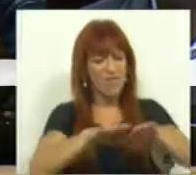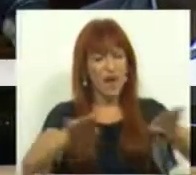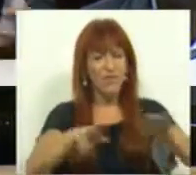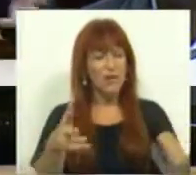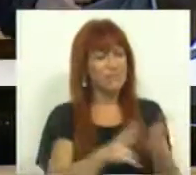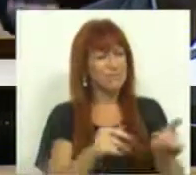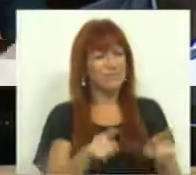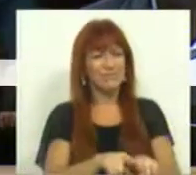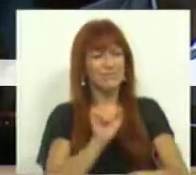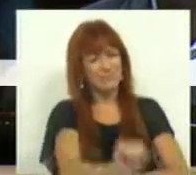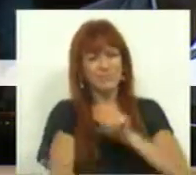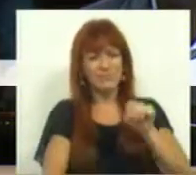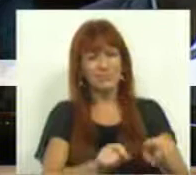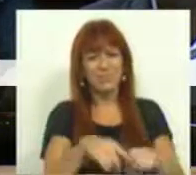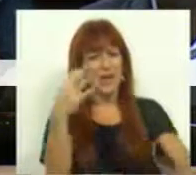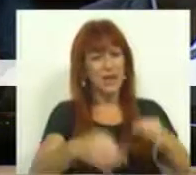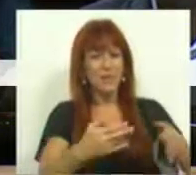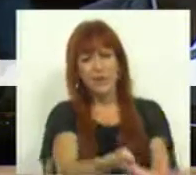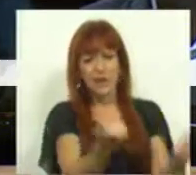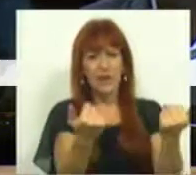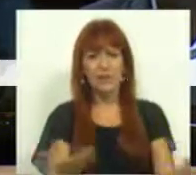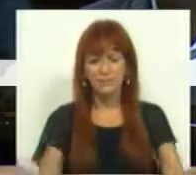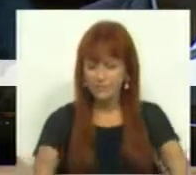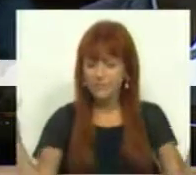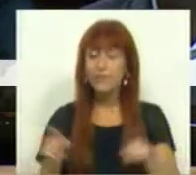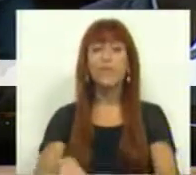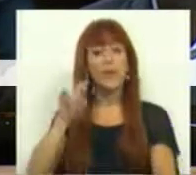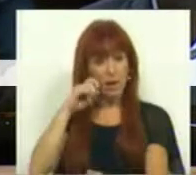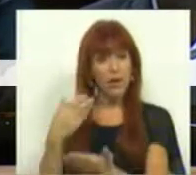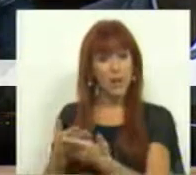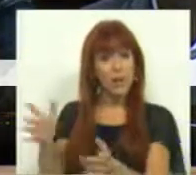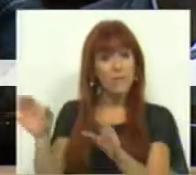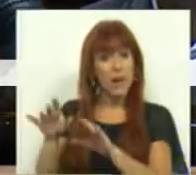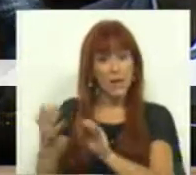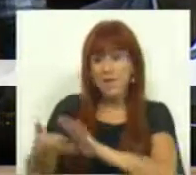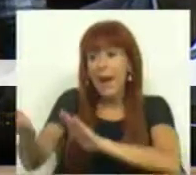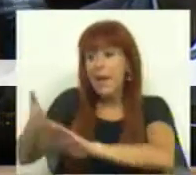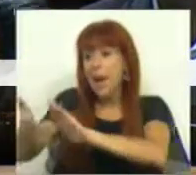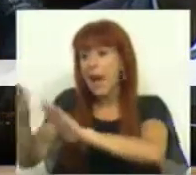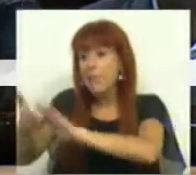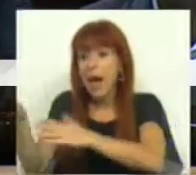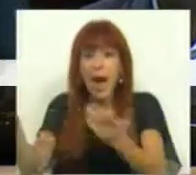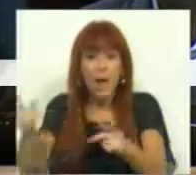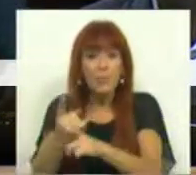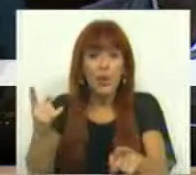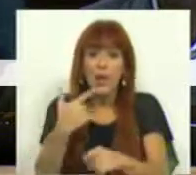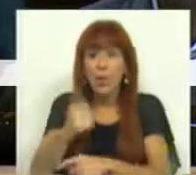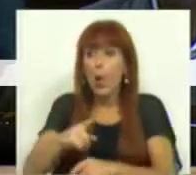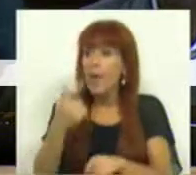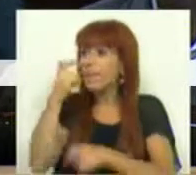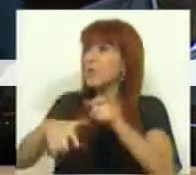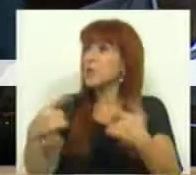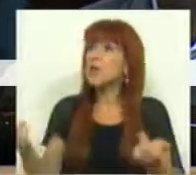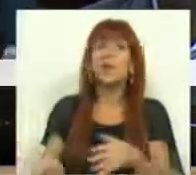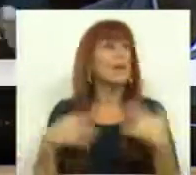reconhecidos aos tribunais e é garantir maior celeridade porque não podem as